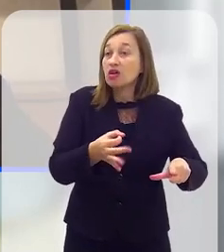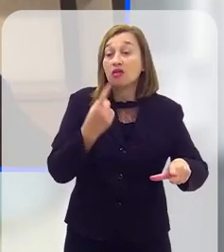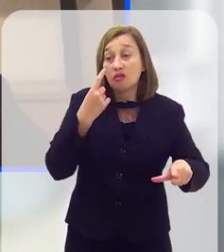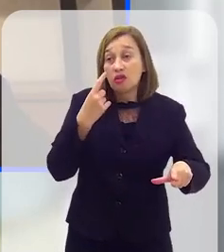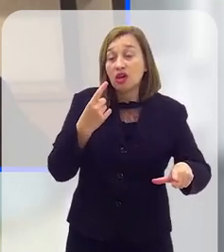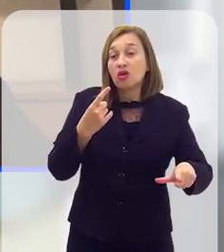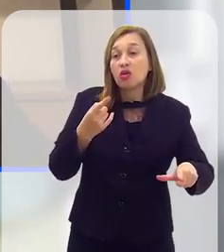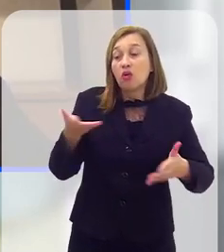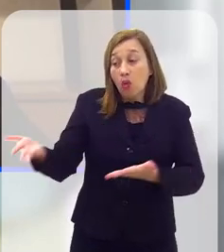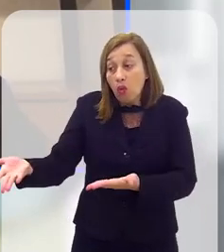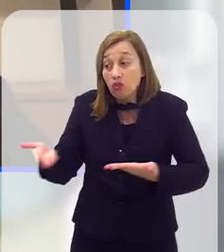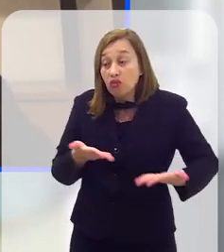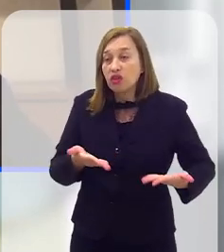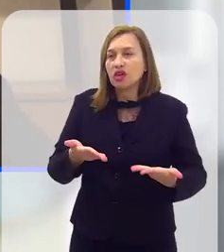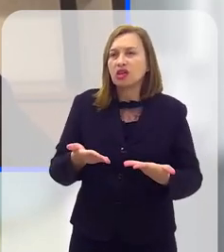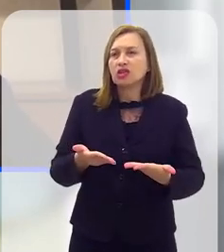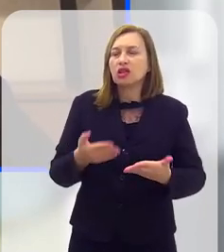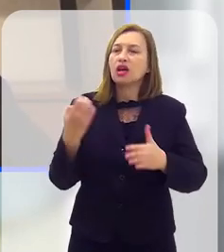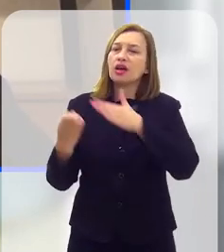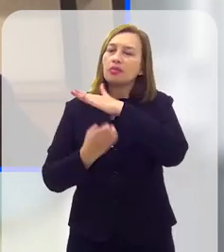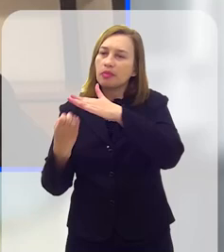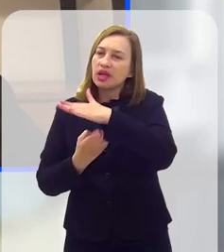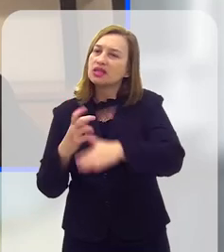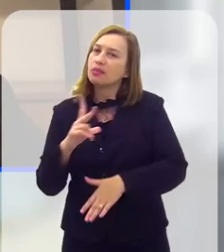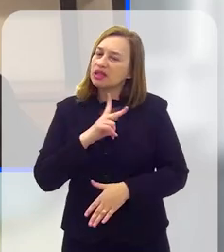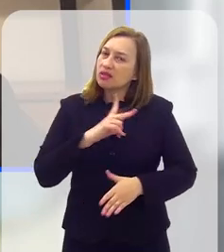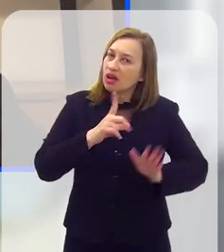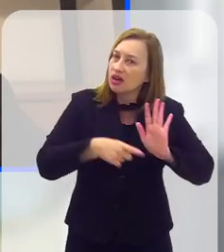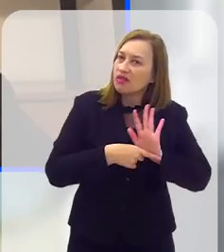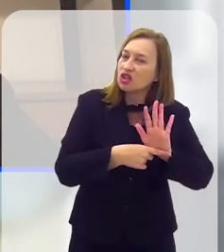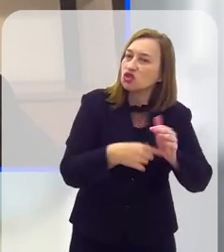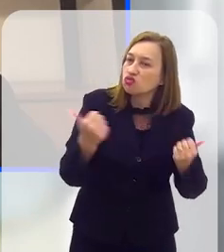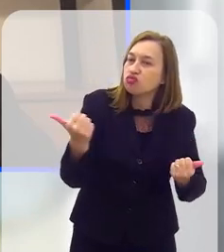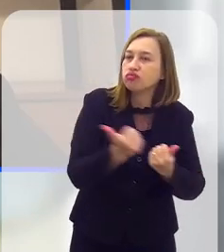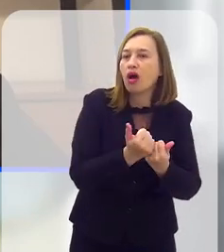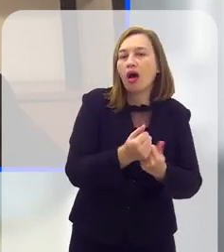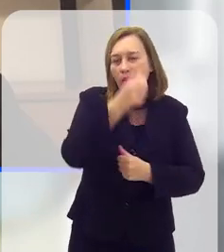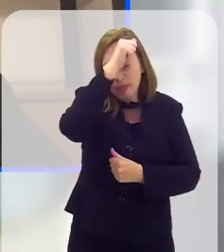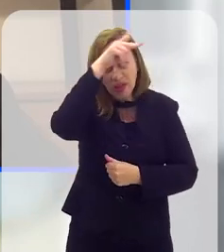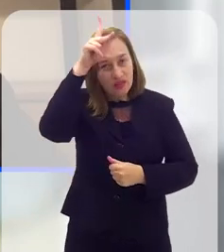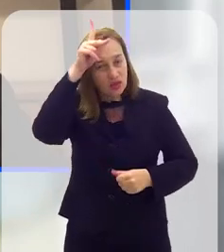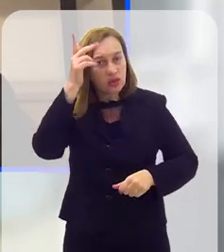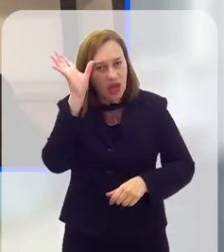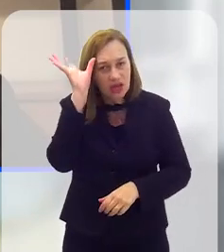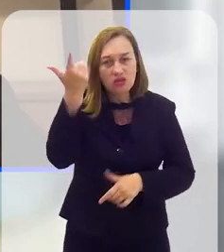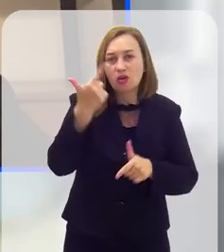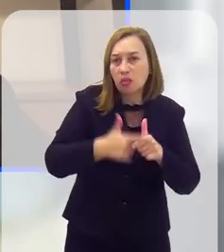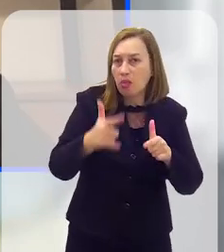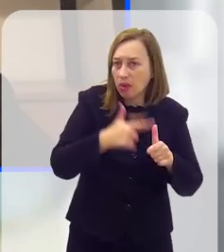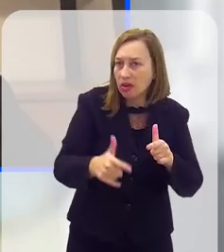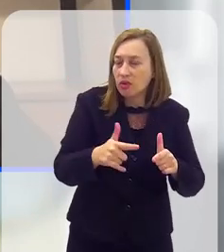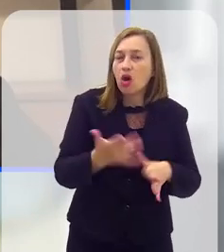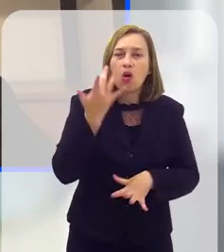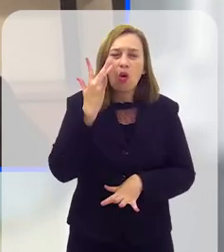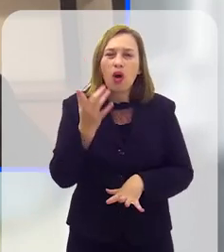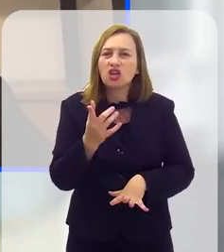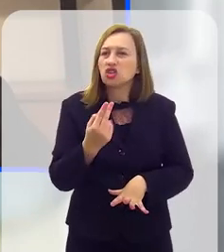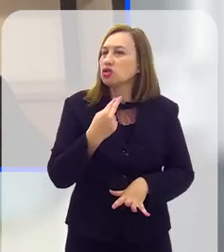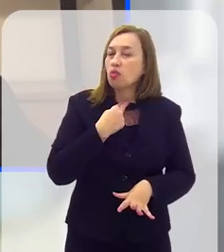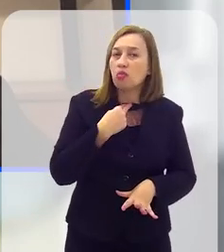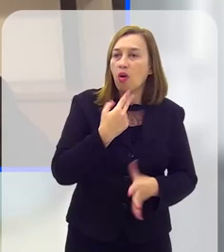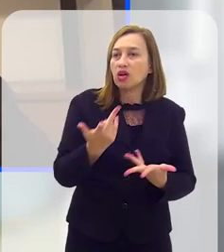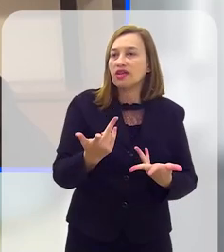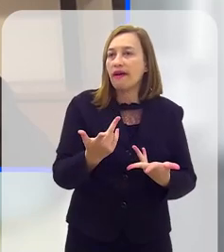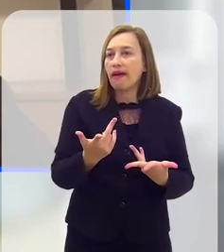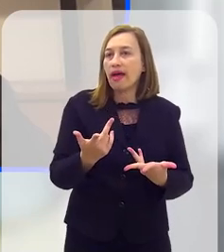Traz um ente privado que vai fazer todo o investimento e vai financiar tudo aquilo e ajudar a prefeitura em